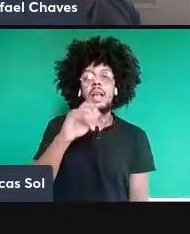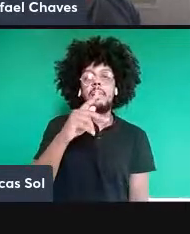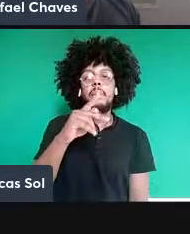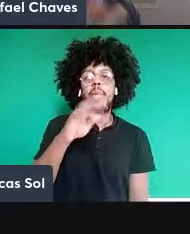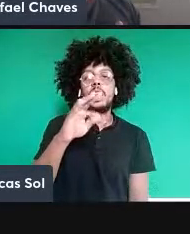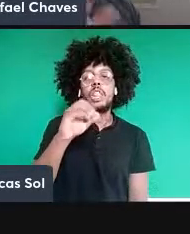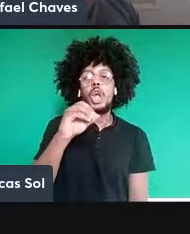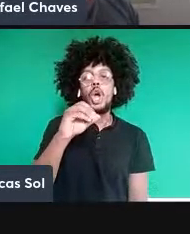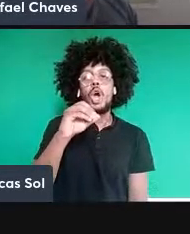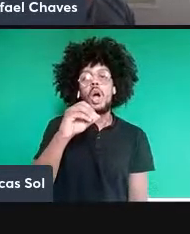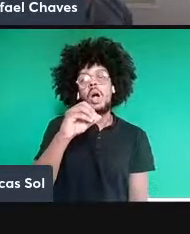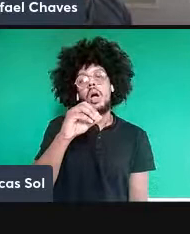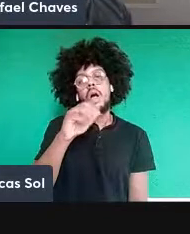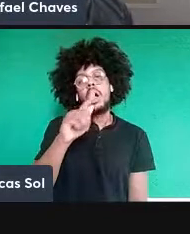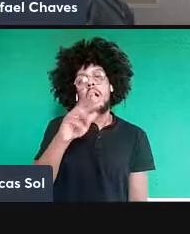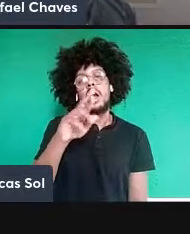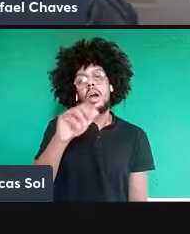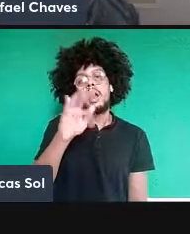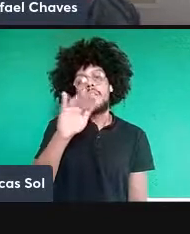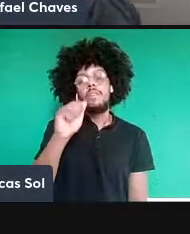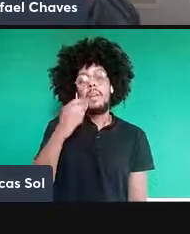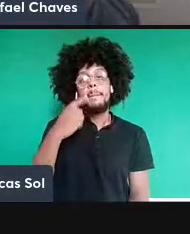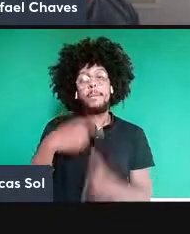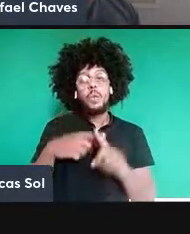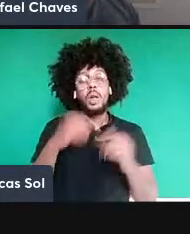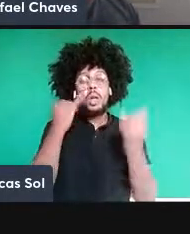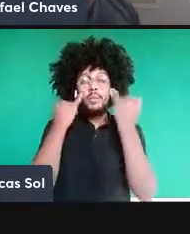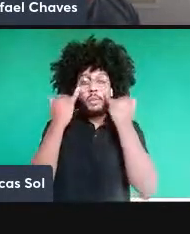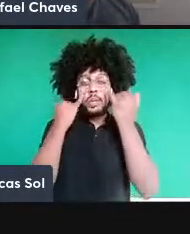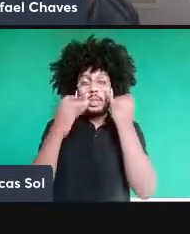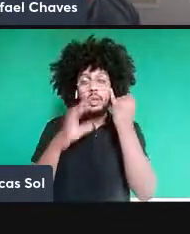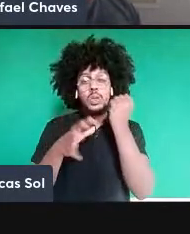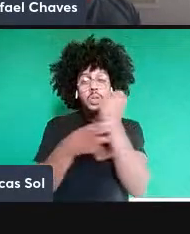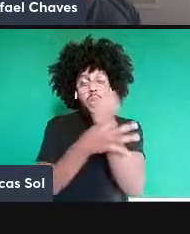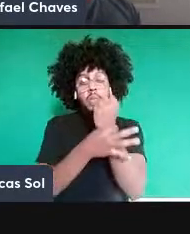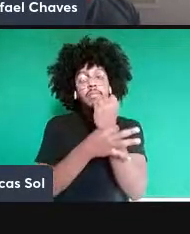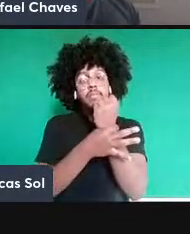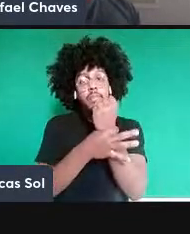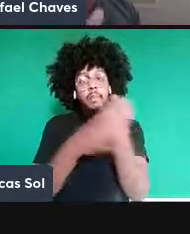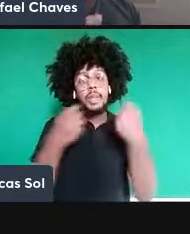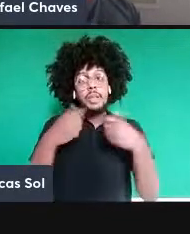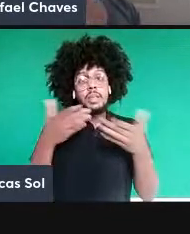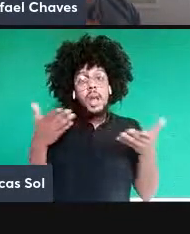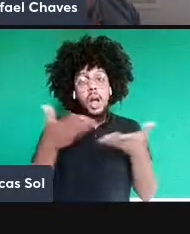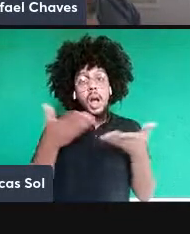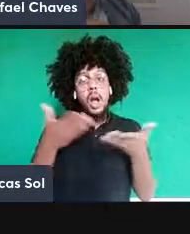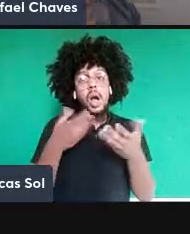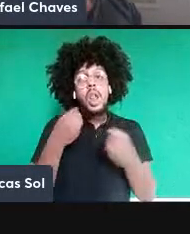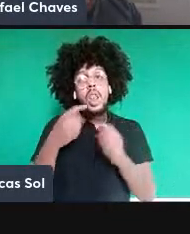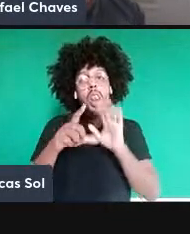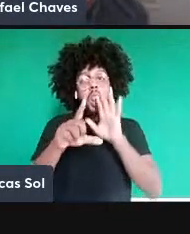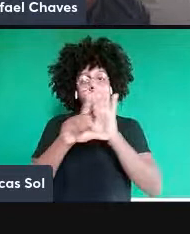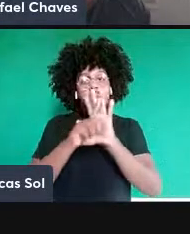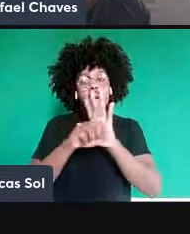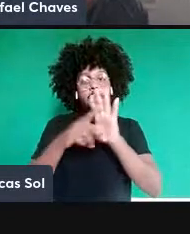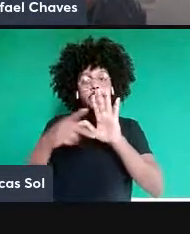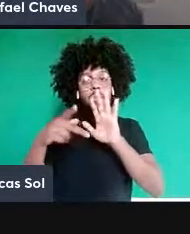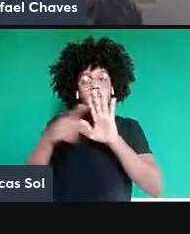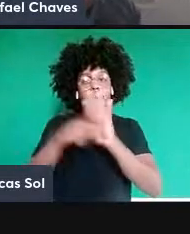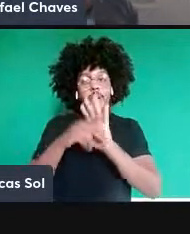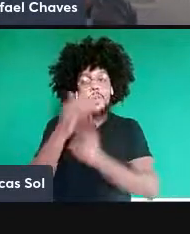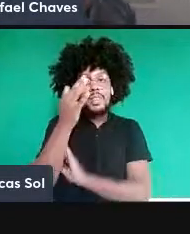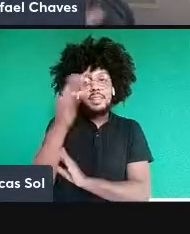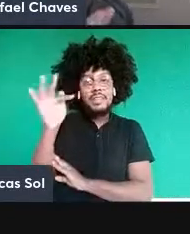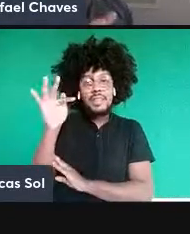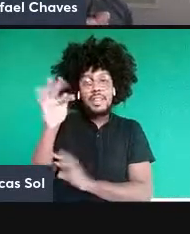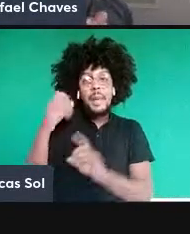de que a segurança da nossa informação, ela passa a ser garantida agora pelas próprias leis da física. porque a menos que um hacker possa